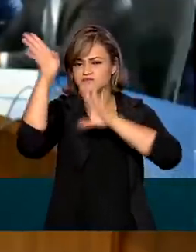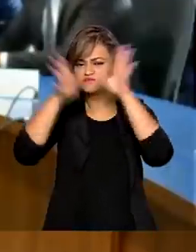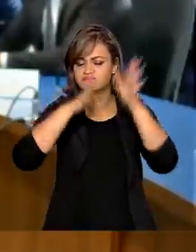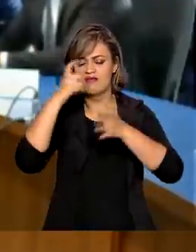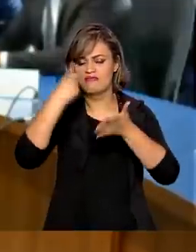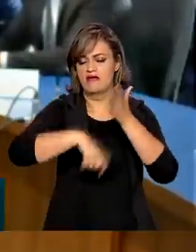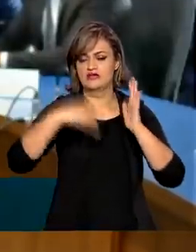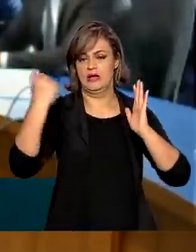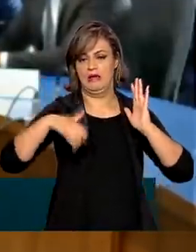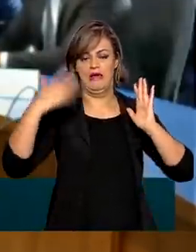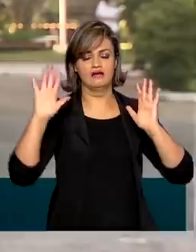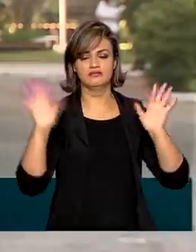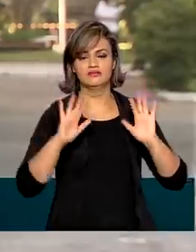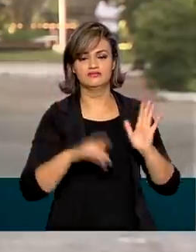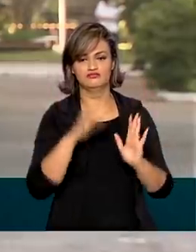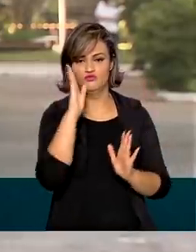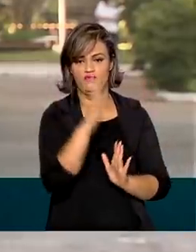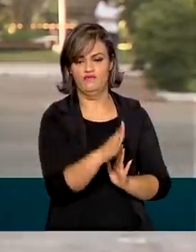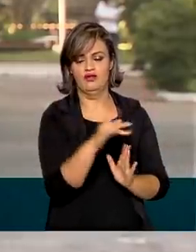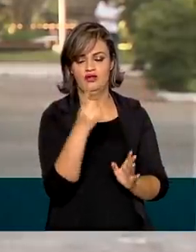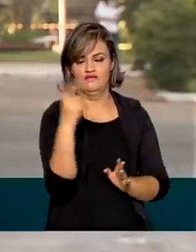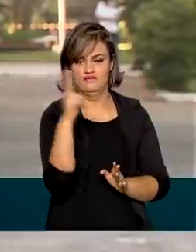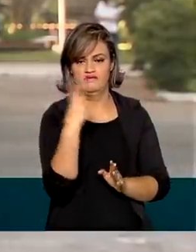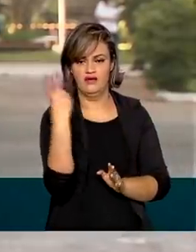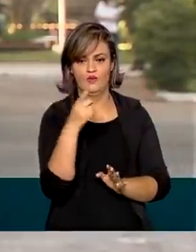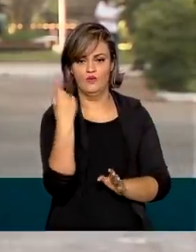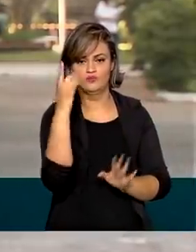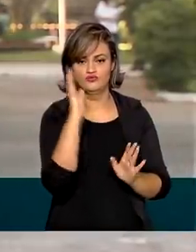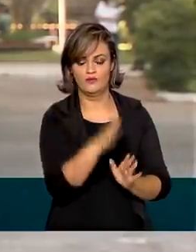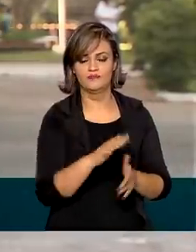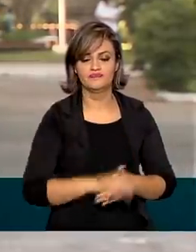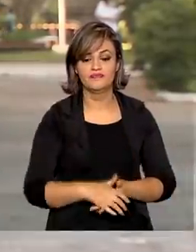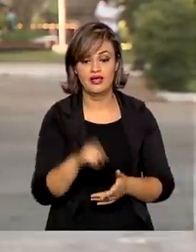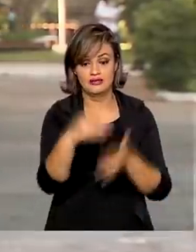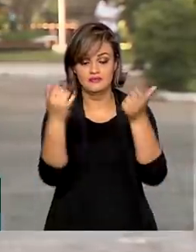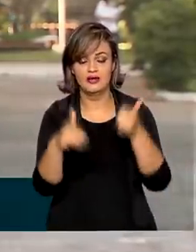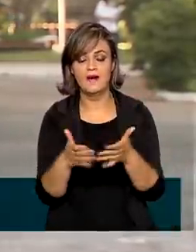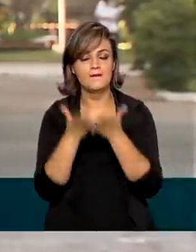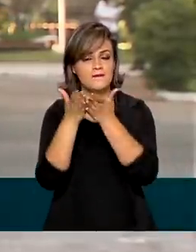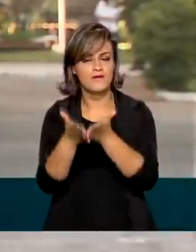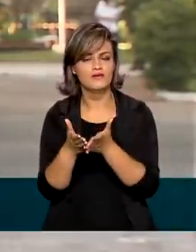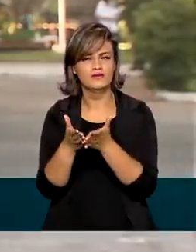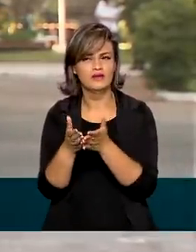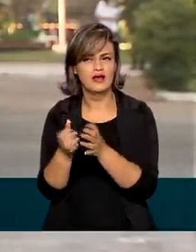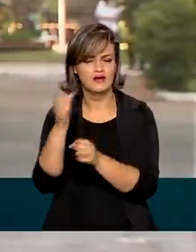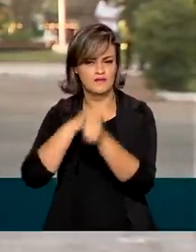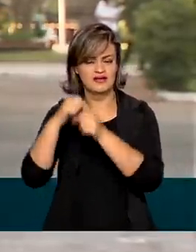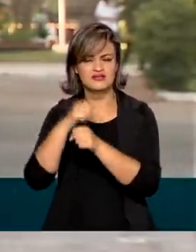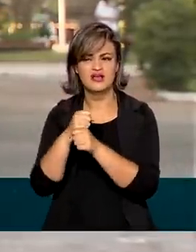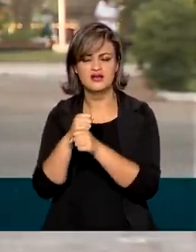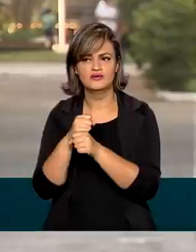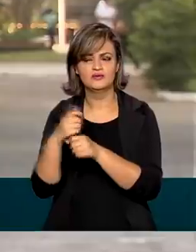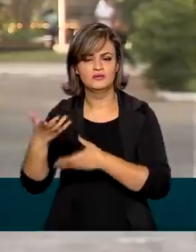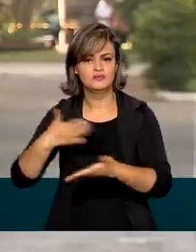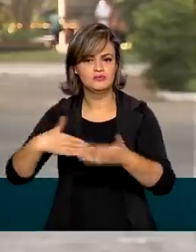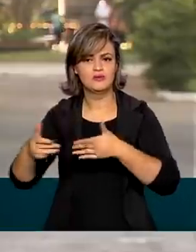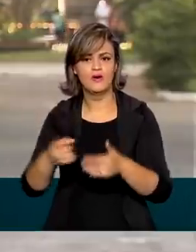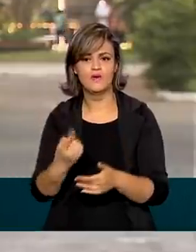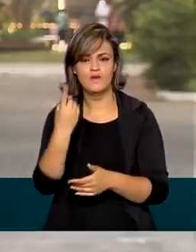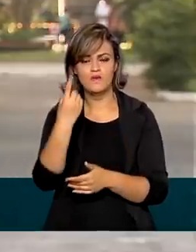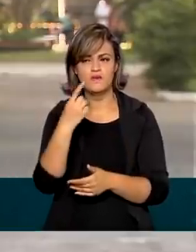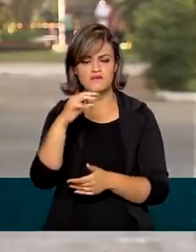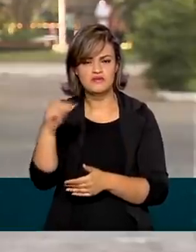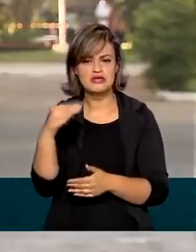cobranças de serviços portuários. No ano passado, os portos brasileiros movimentaram mais de 1 bilhão 150 milhões de